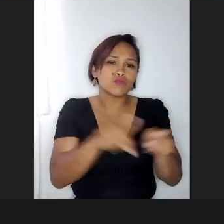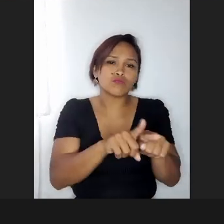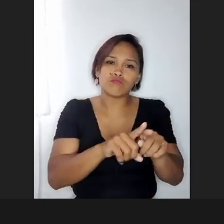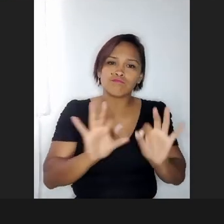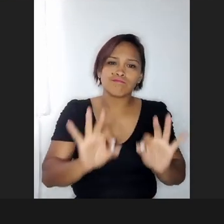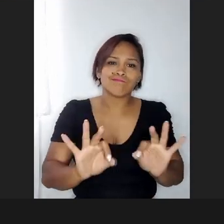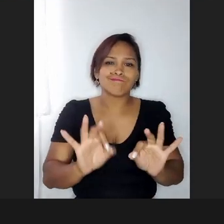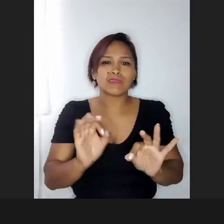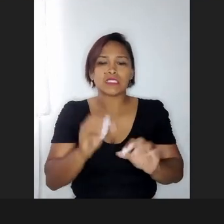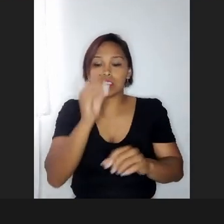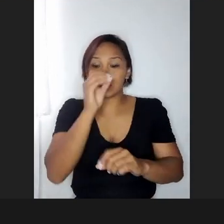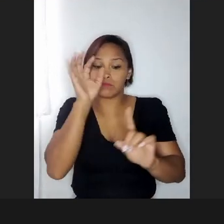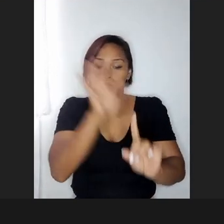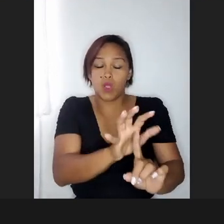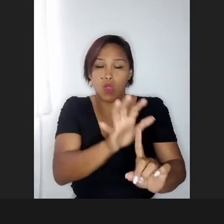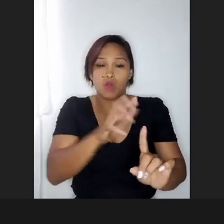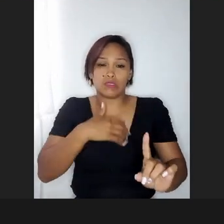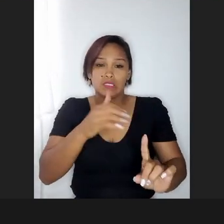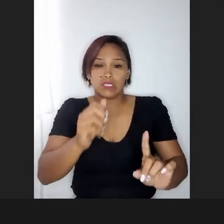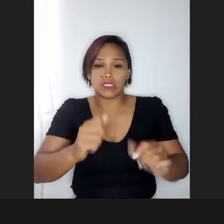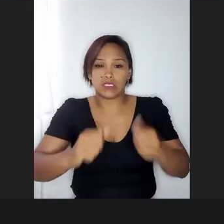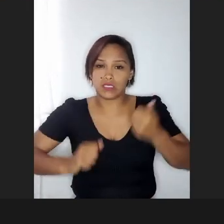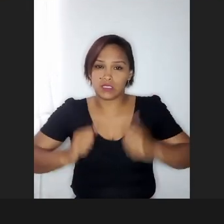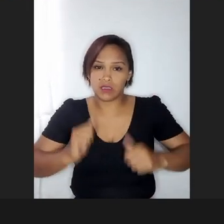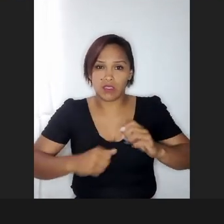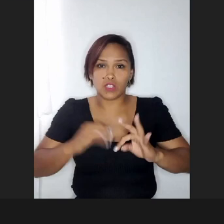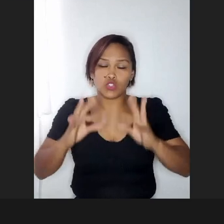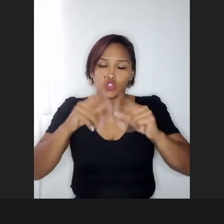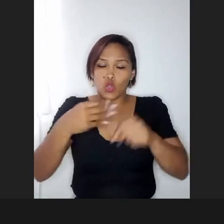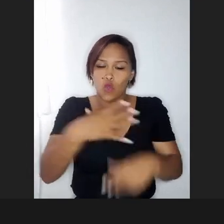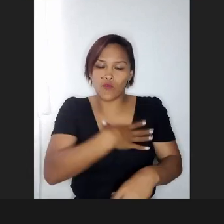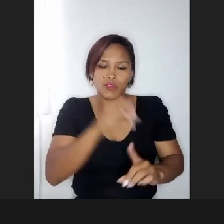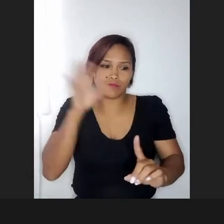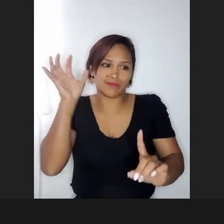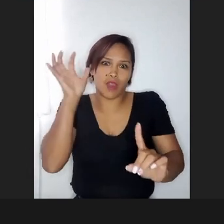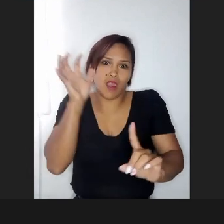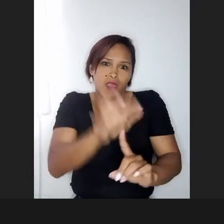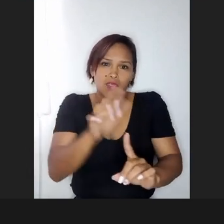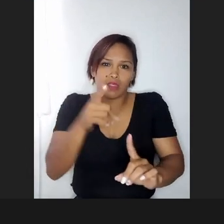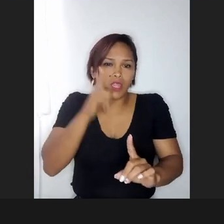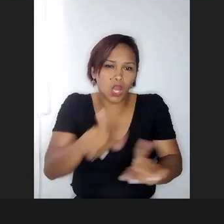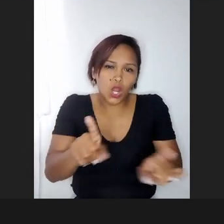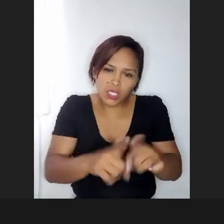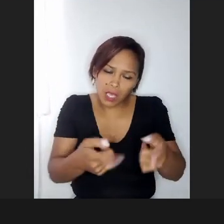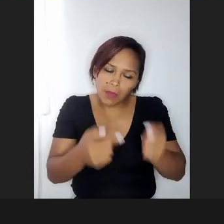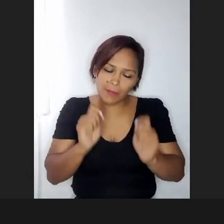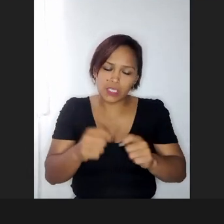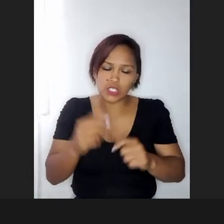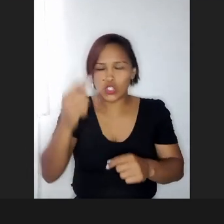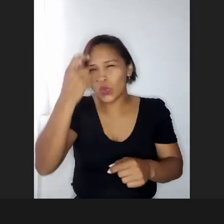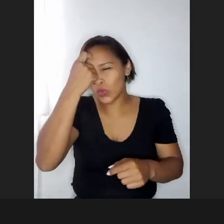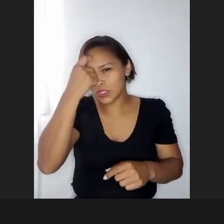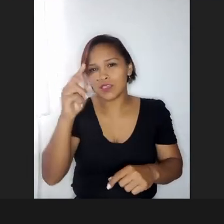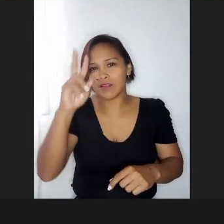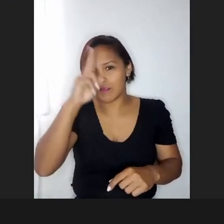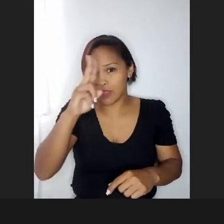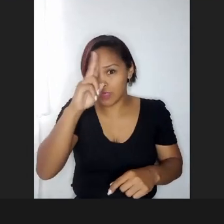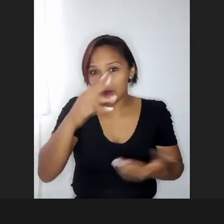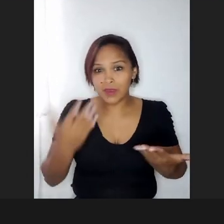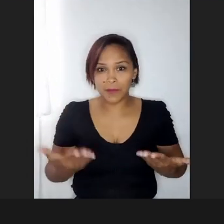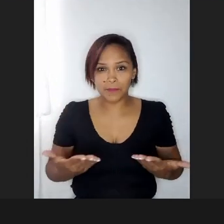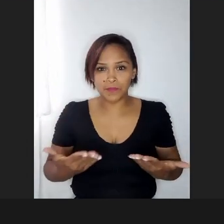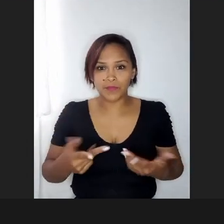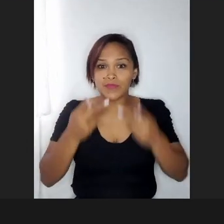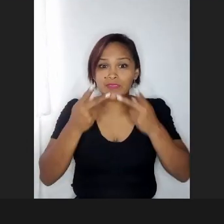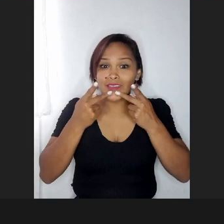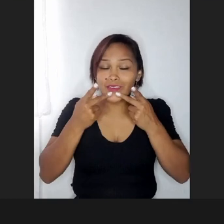jogue essa carga de instabilidade para o seu filho, nem sempre a gente consegue, mas a gente ter essa consciência, a gente vai lembrar, eu falo isso